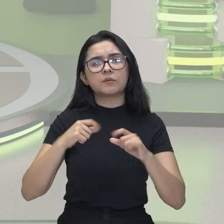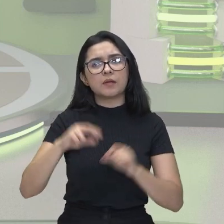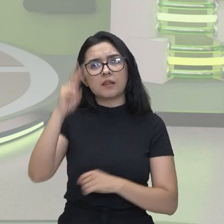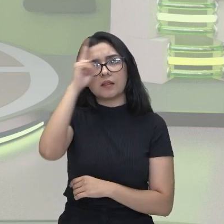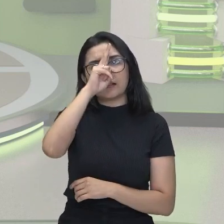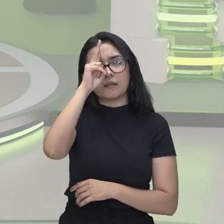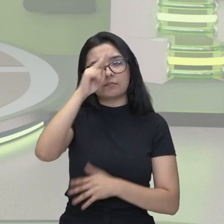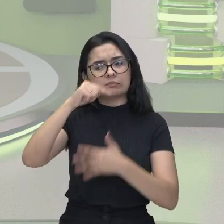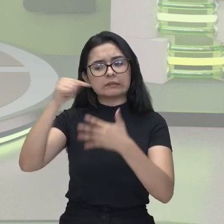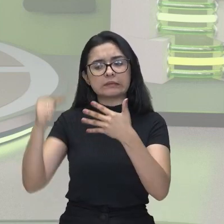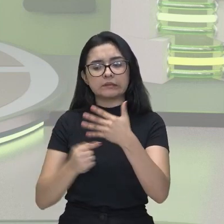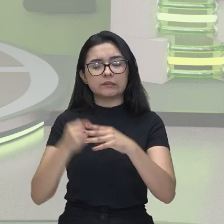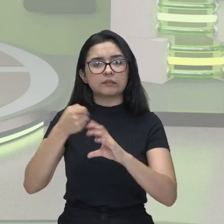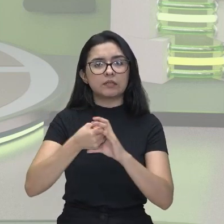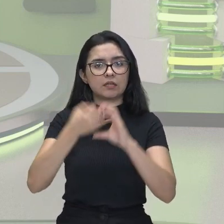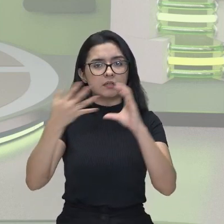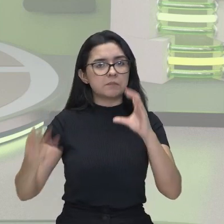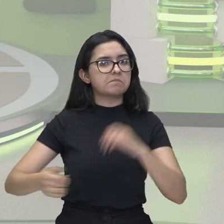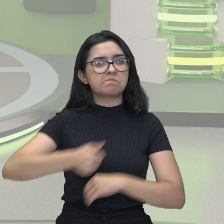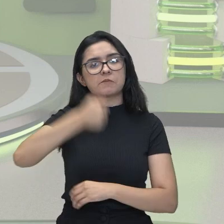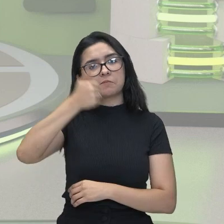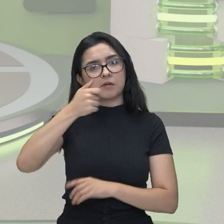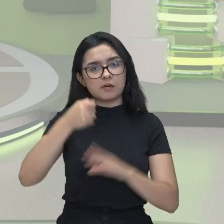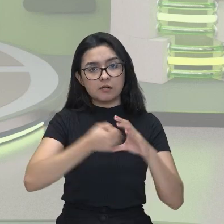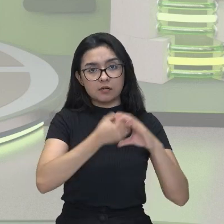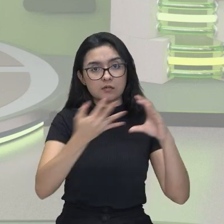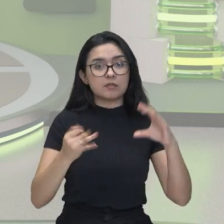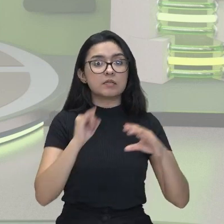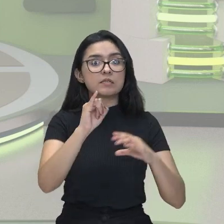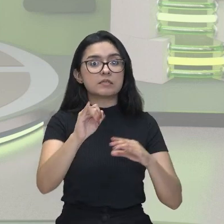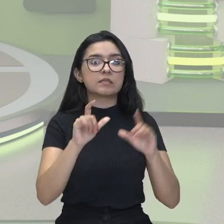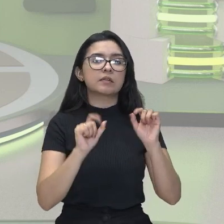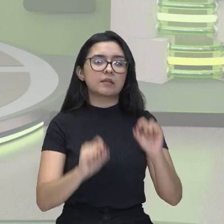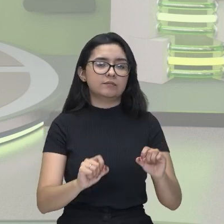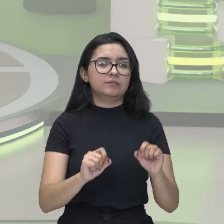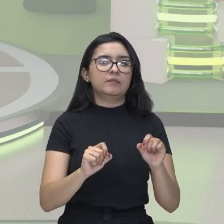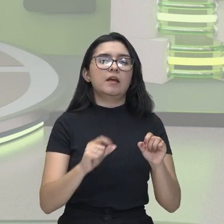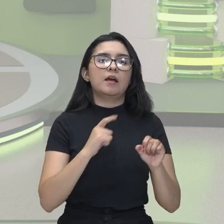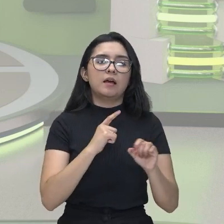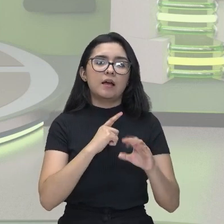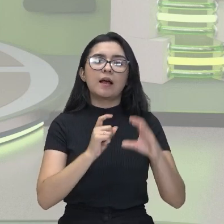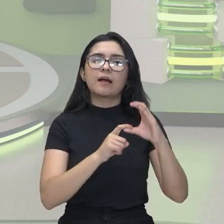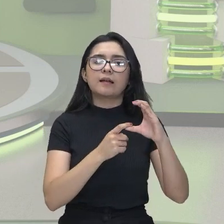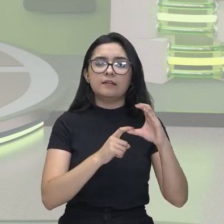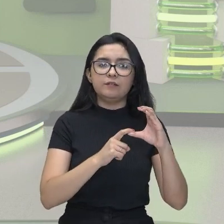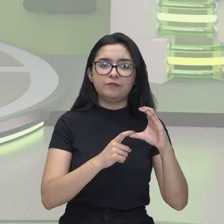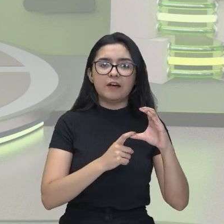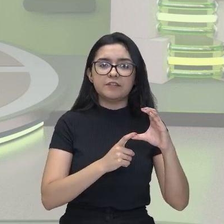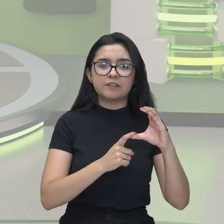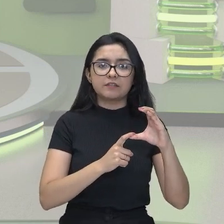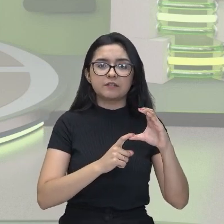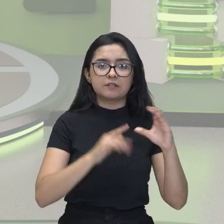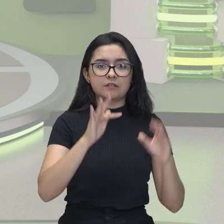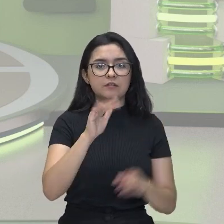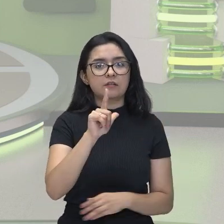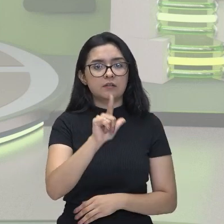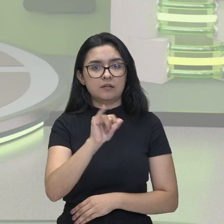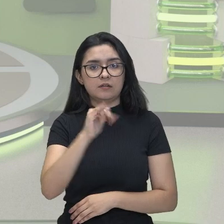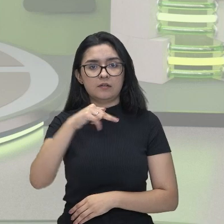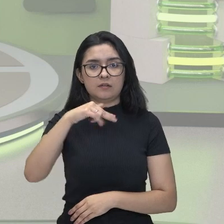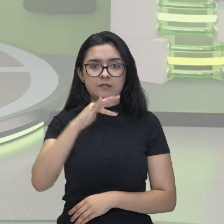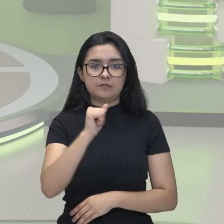de algumas características. Primeiro, se a cadeia é alifática. Segundo, se tem ligação dupla.